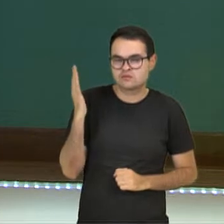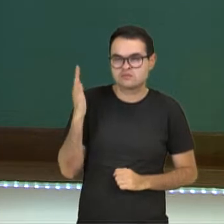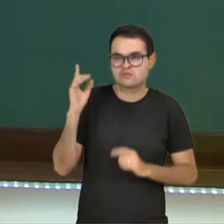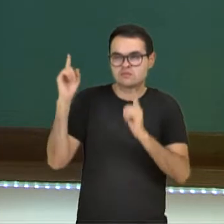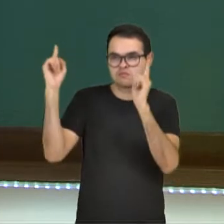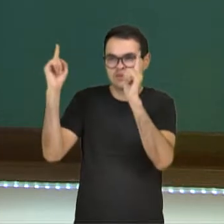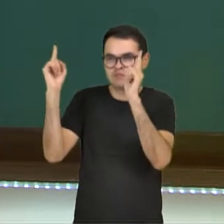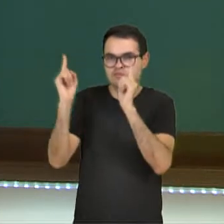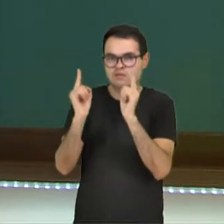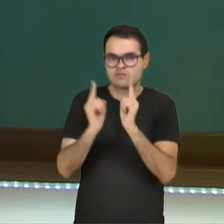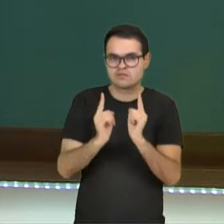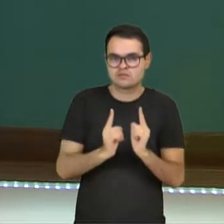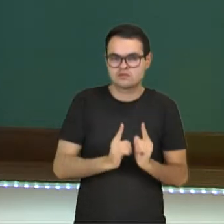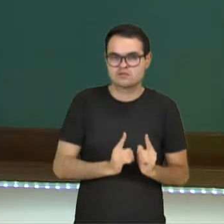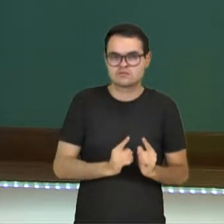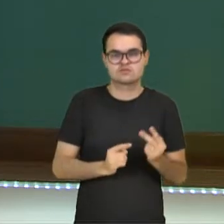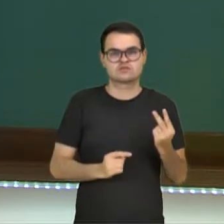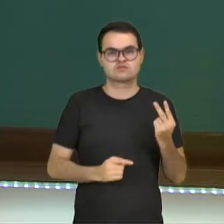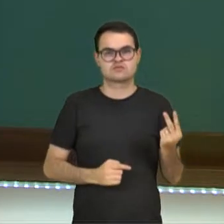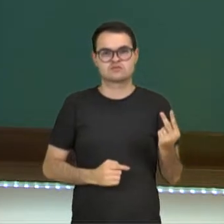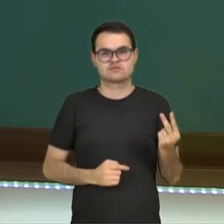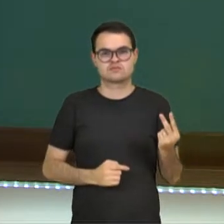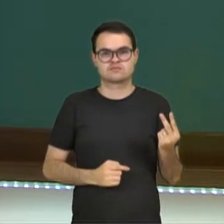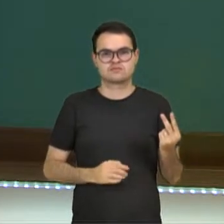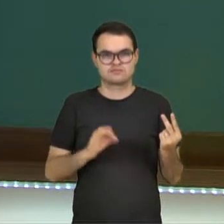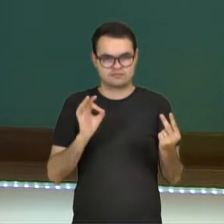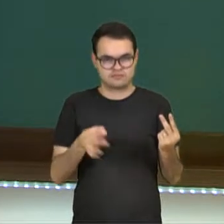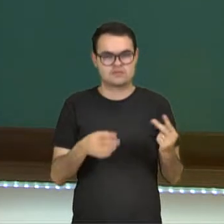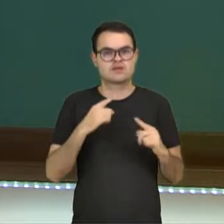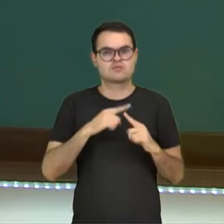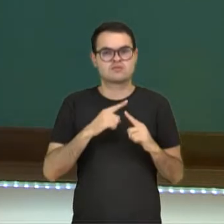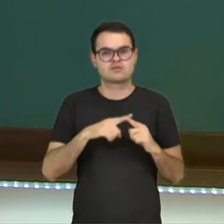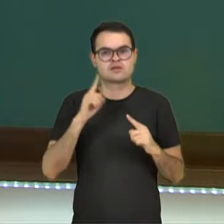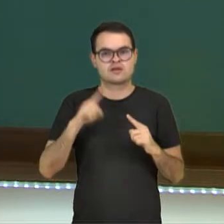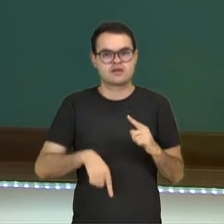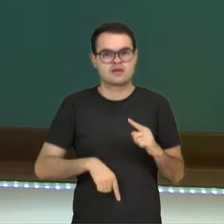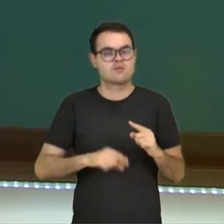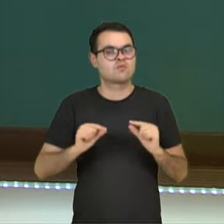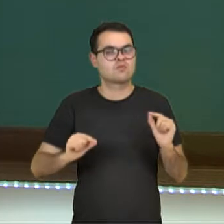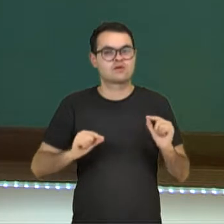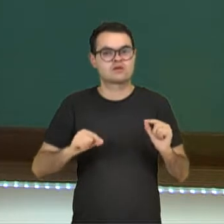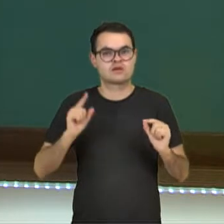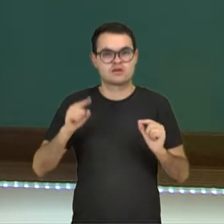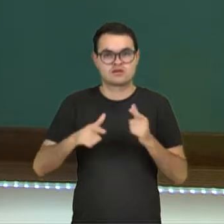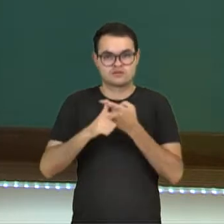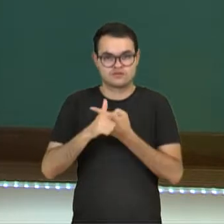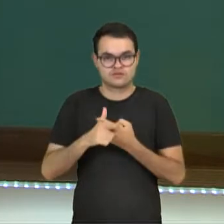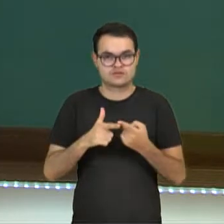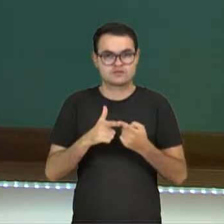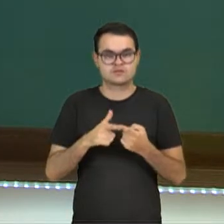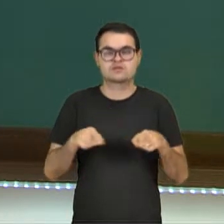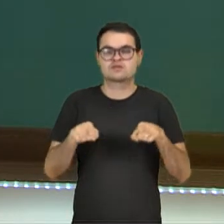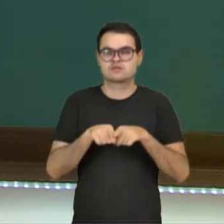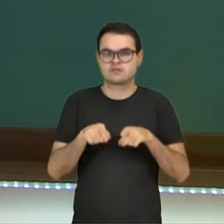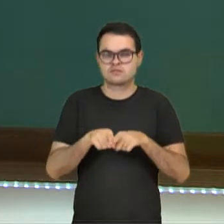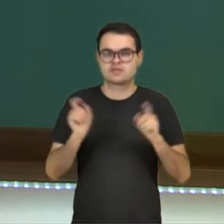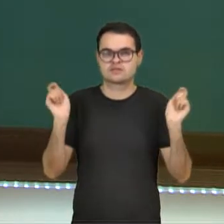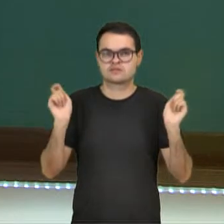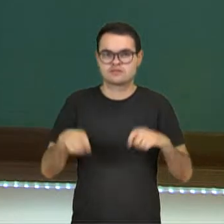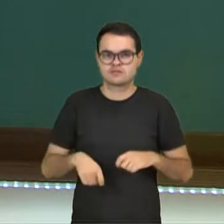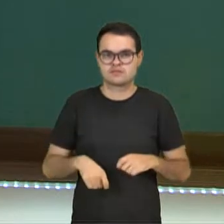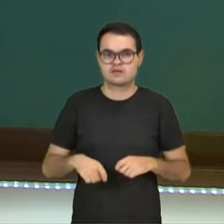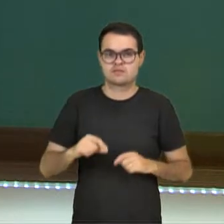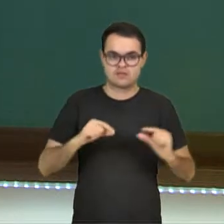Ele vai estar quanto? 2, não é? Porque a gente fez o quê? É só pegar a divisão. Assim como da